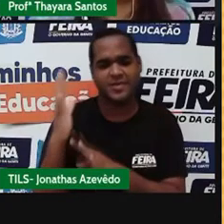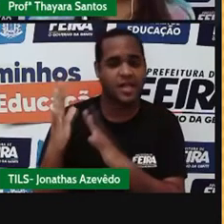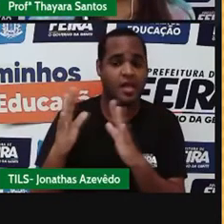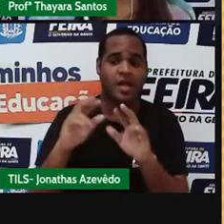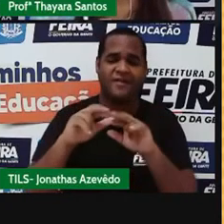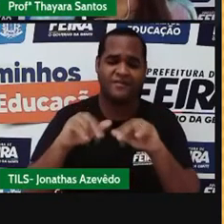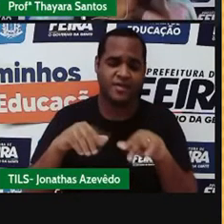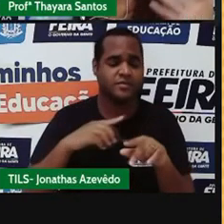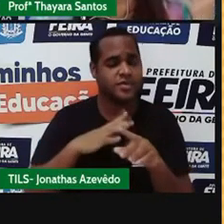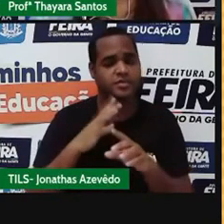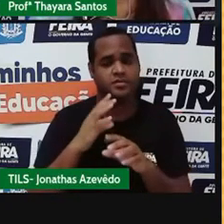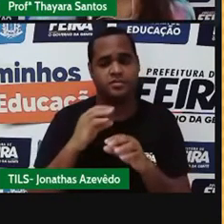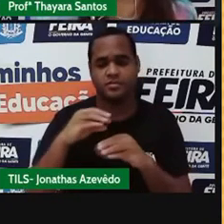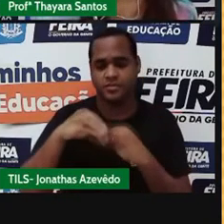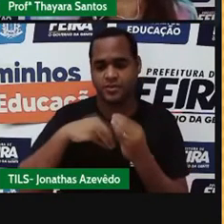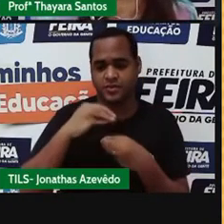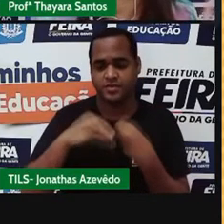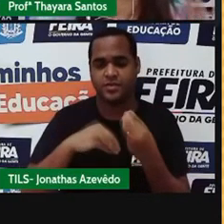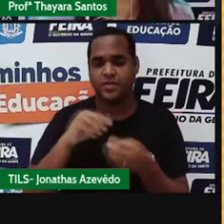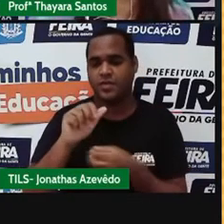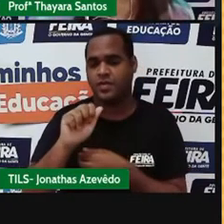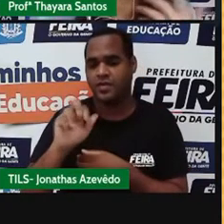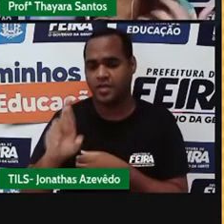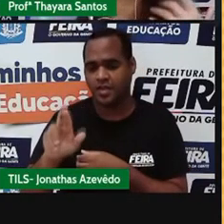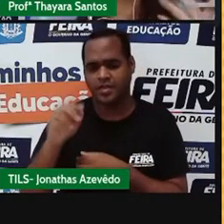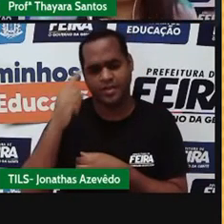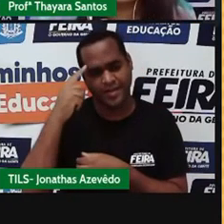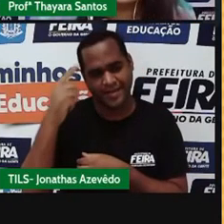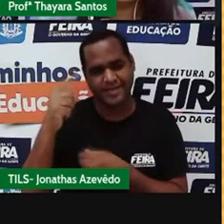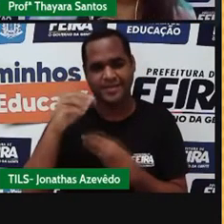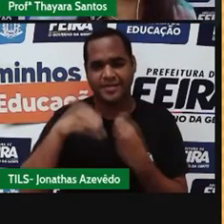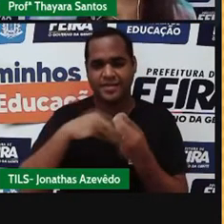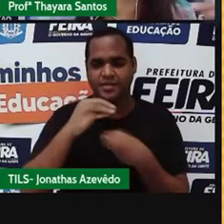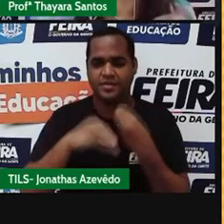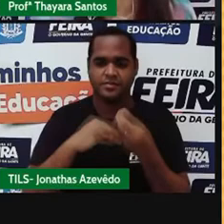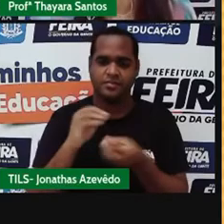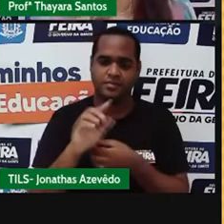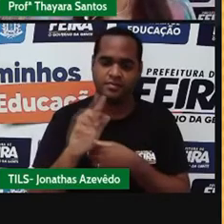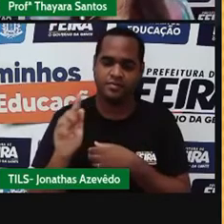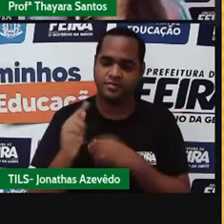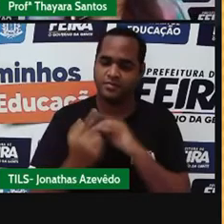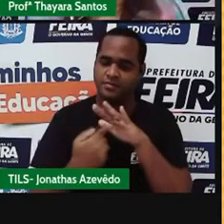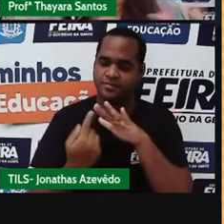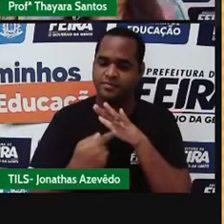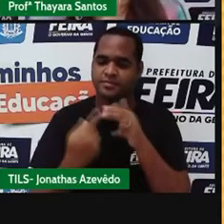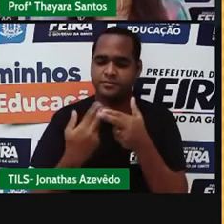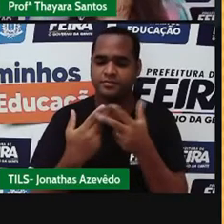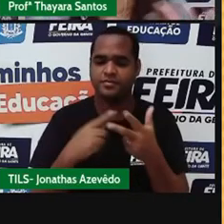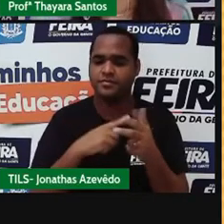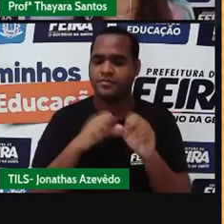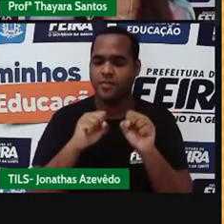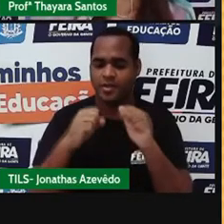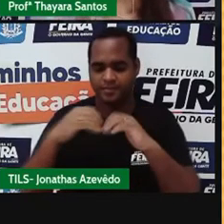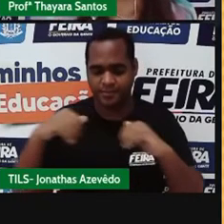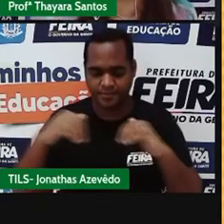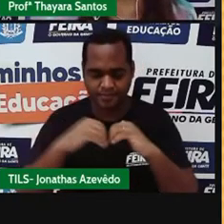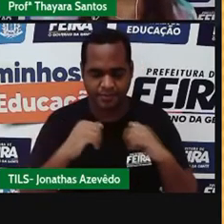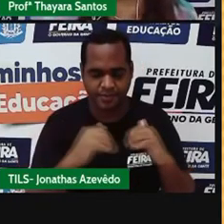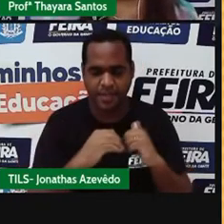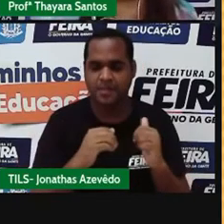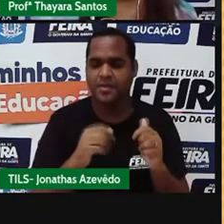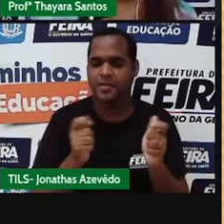coisas está em forma de mistura, como é o próprio ar. O ar, ele é uma mistura de gases. Então, a gente tem como separar essas misturas?